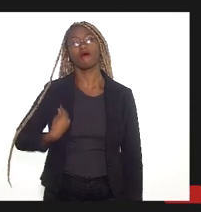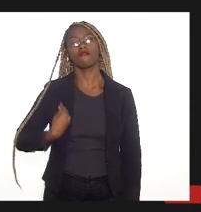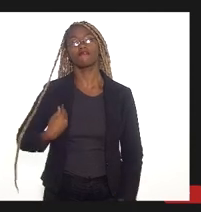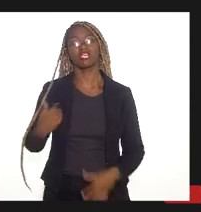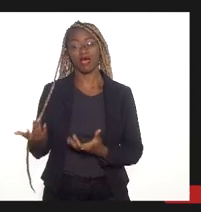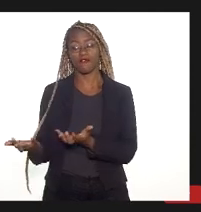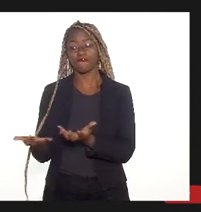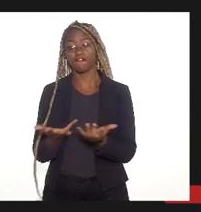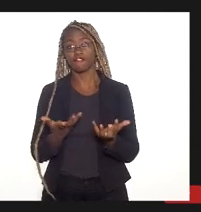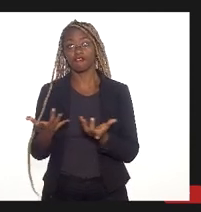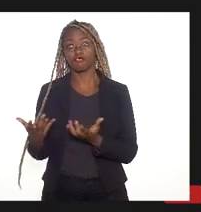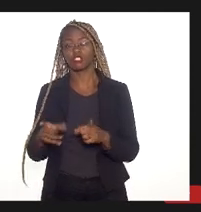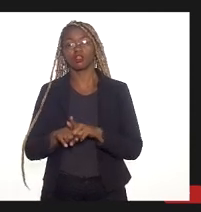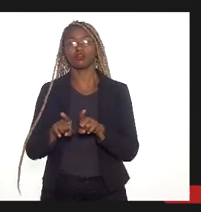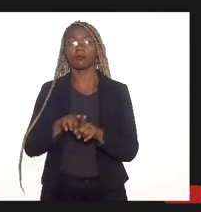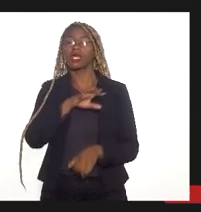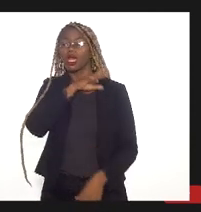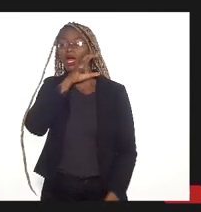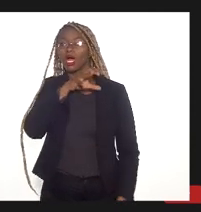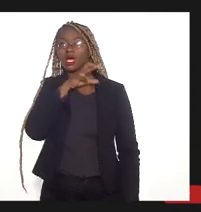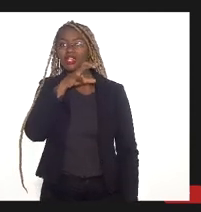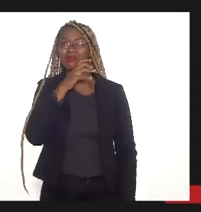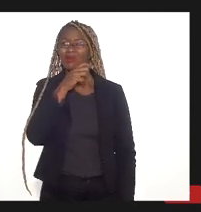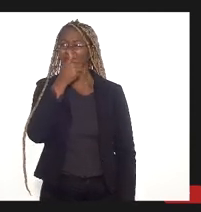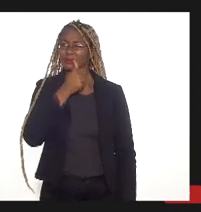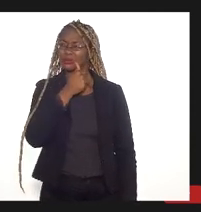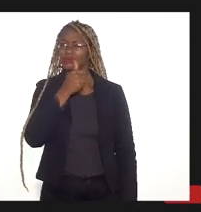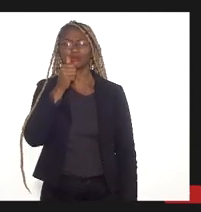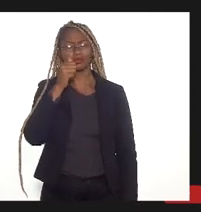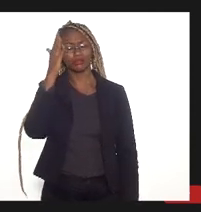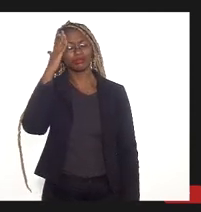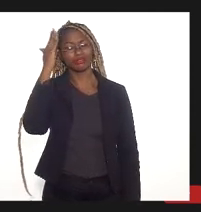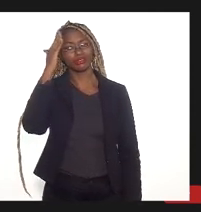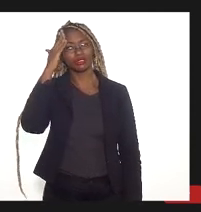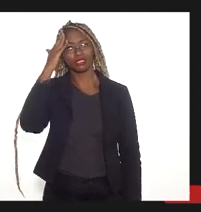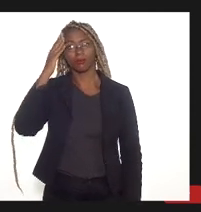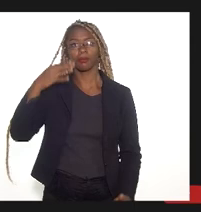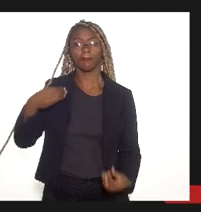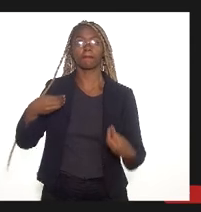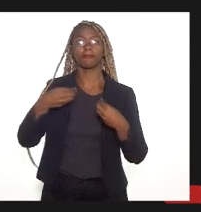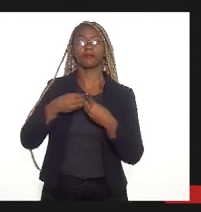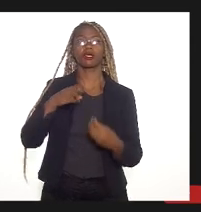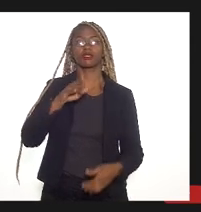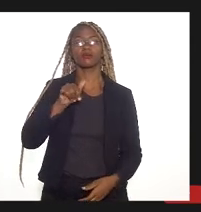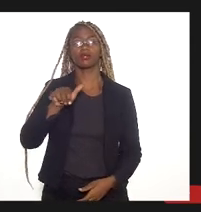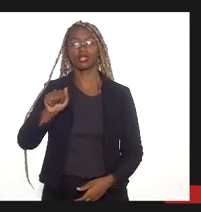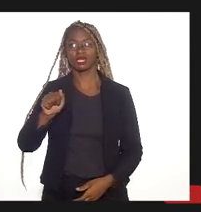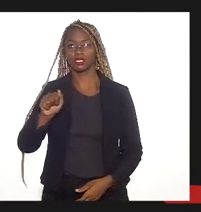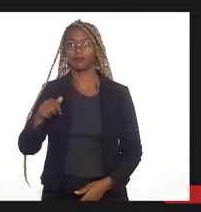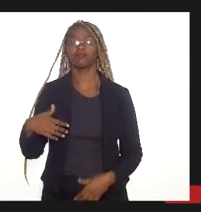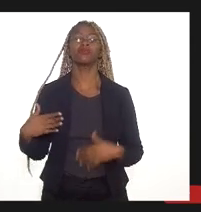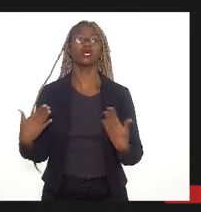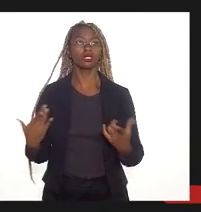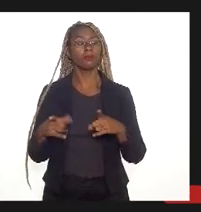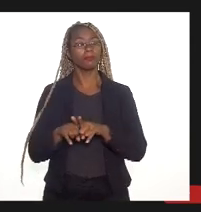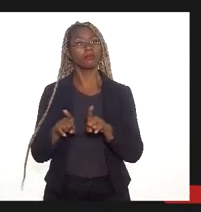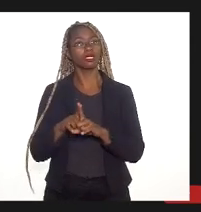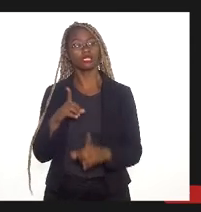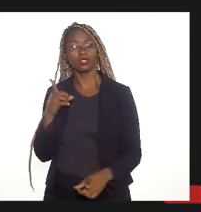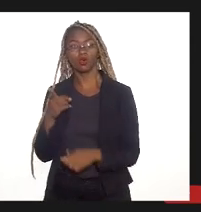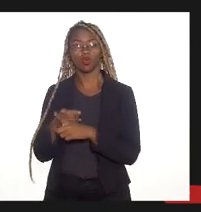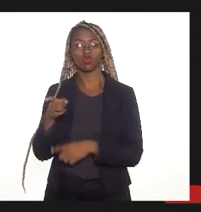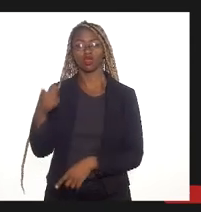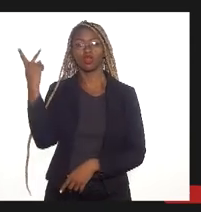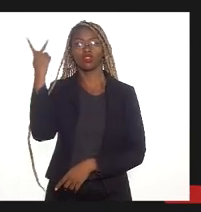tão sacrificada e ameaçada no entorno da Baía de Guanabara. Também encontramos aí, do ponto de vista